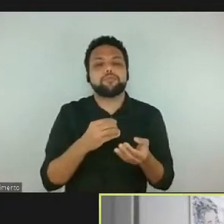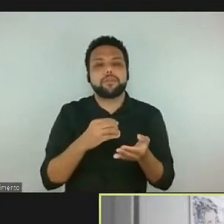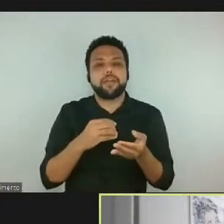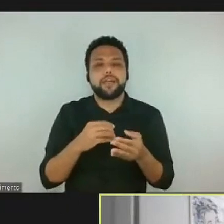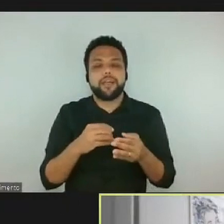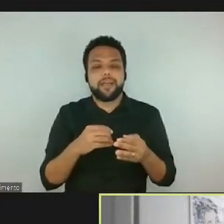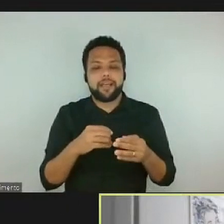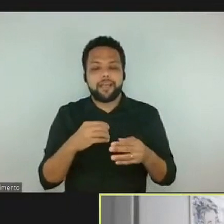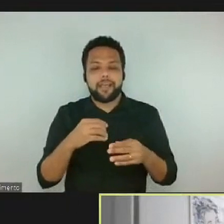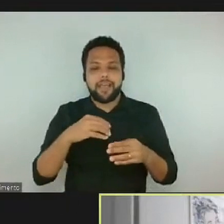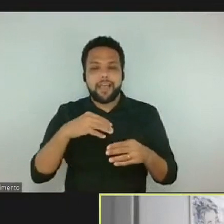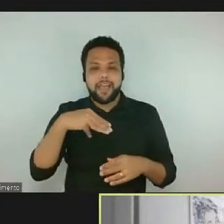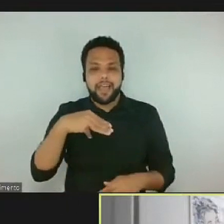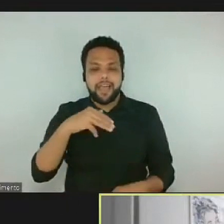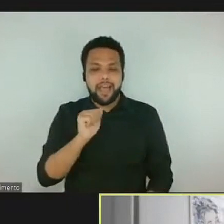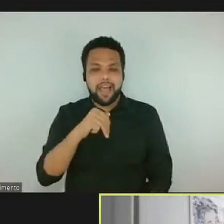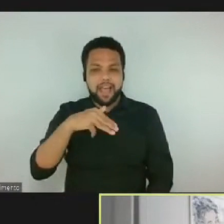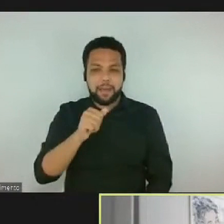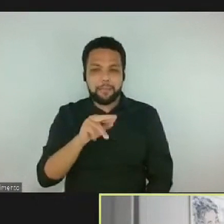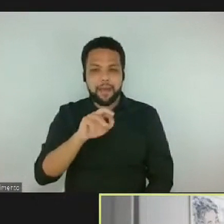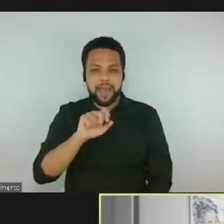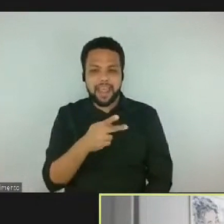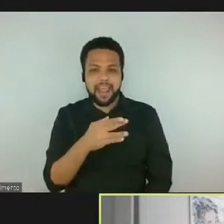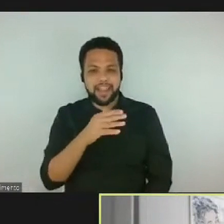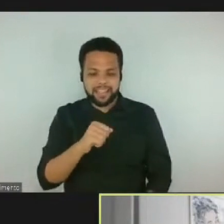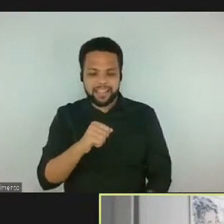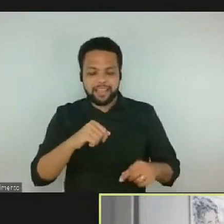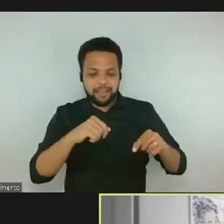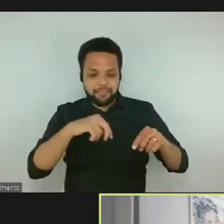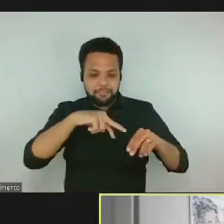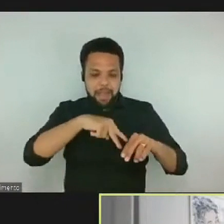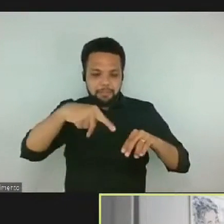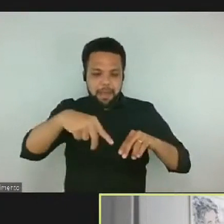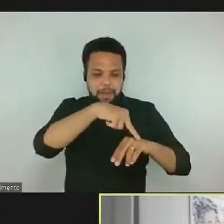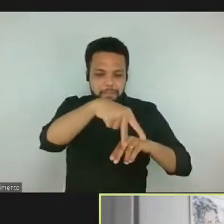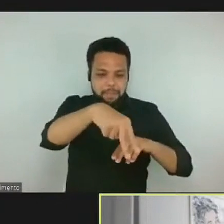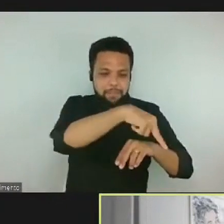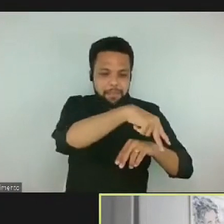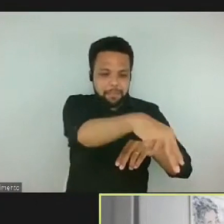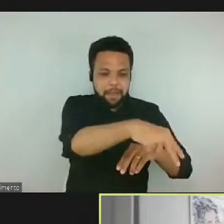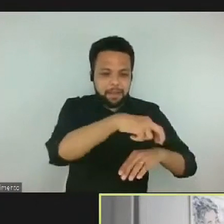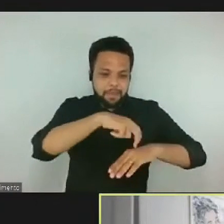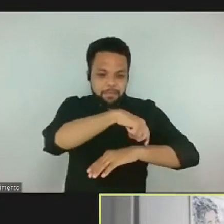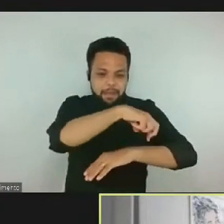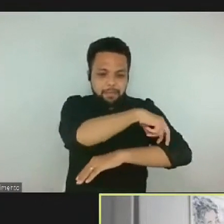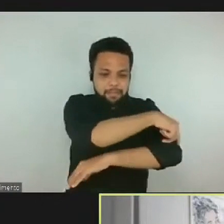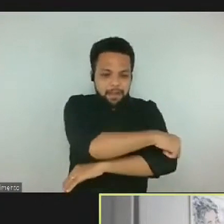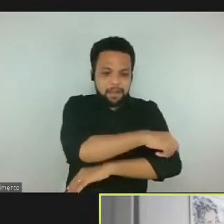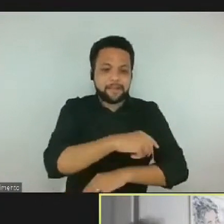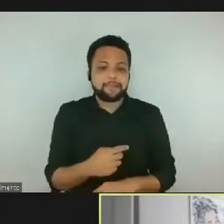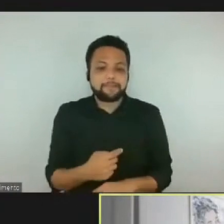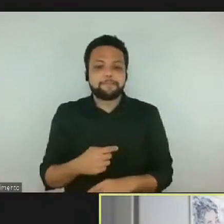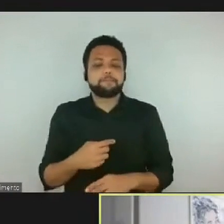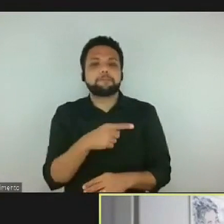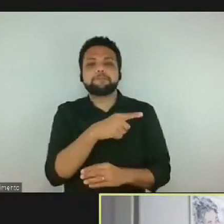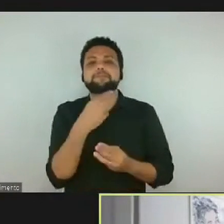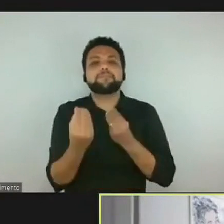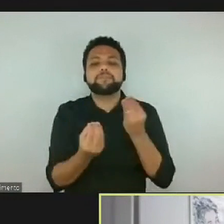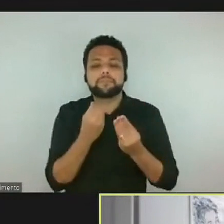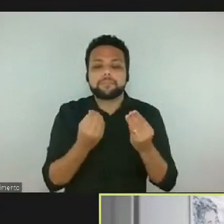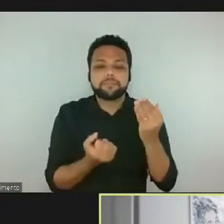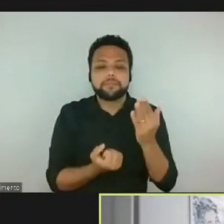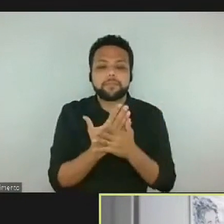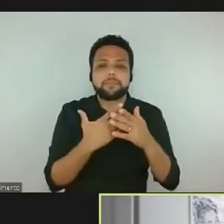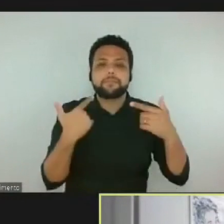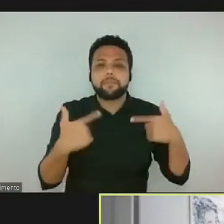dá tempo. Vamos ler o Cortaza para ver de onde a Marilá Dardot partiu para elaborar o trabalho